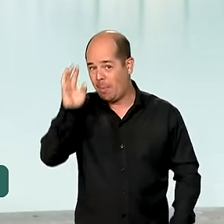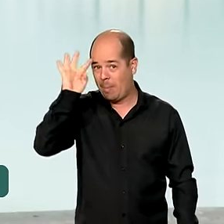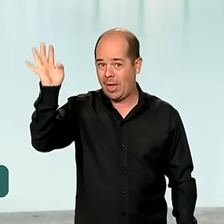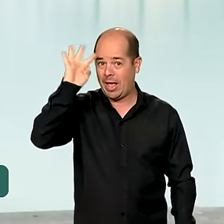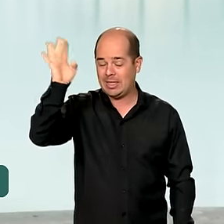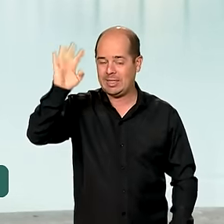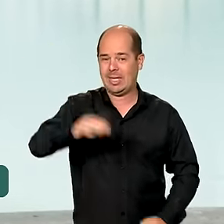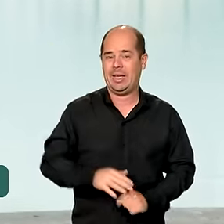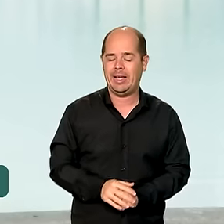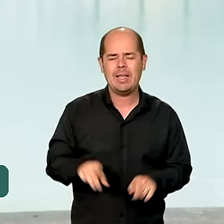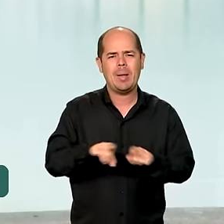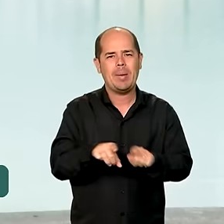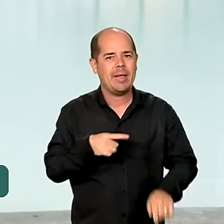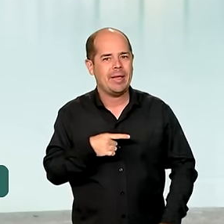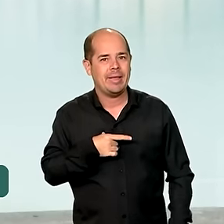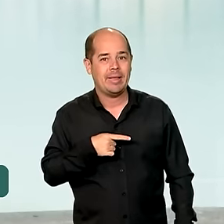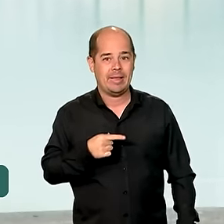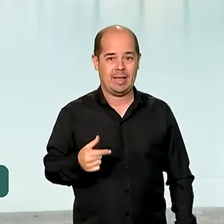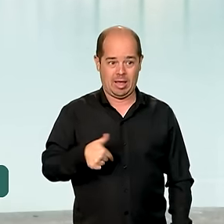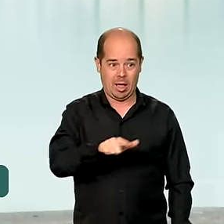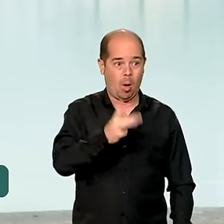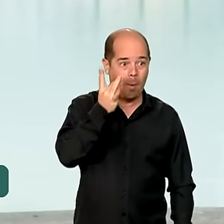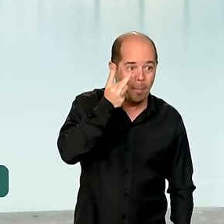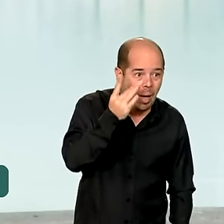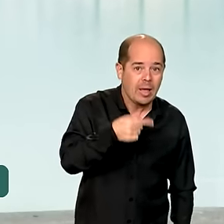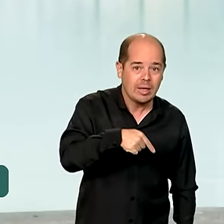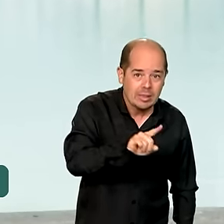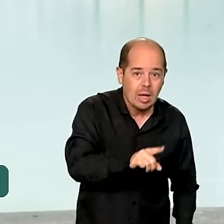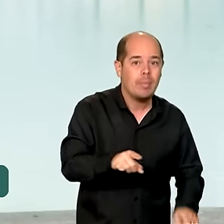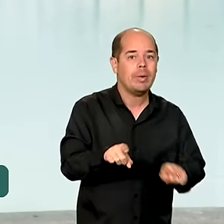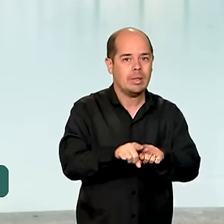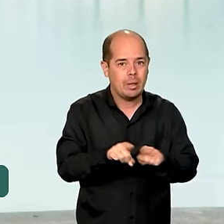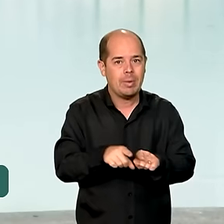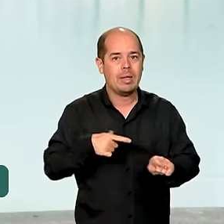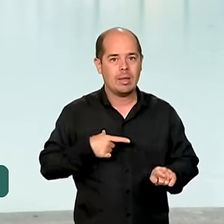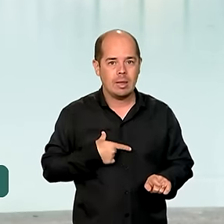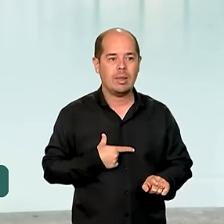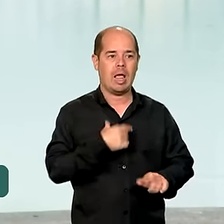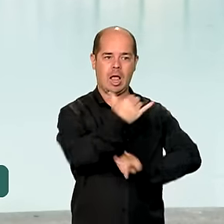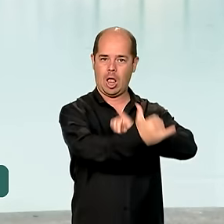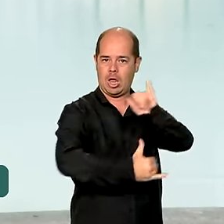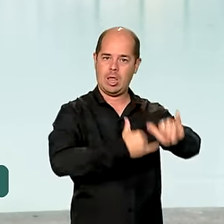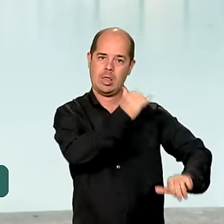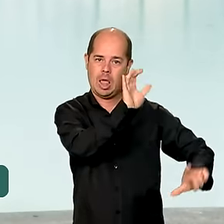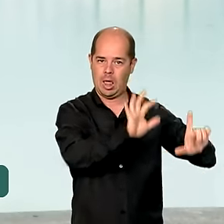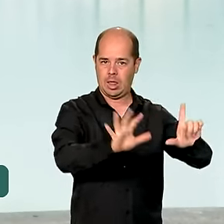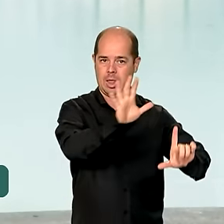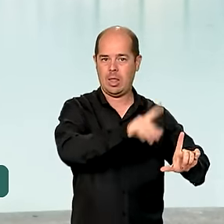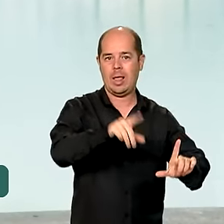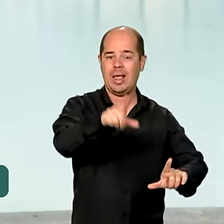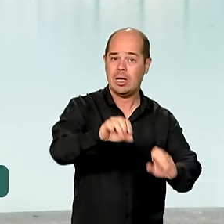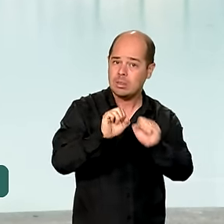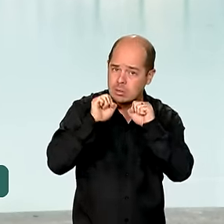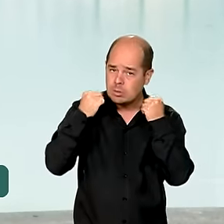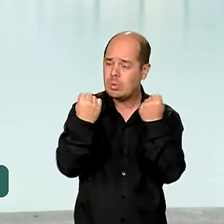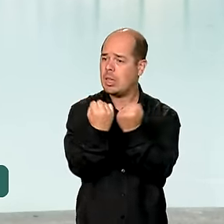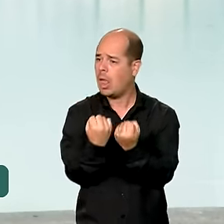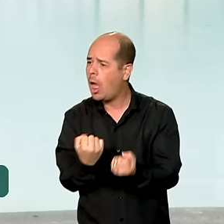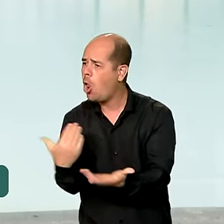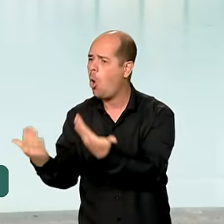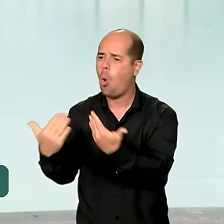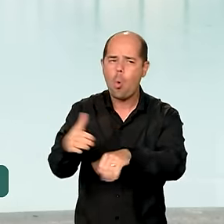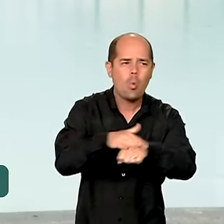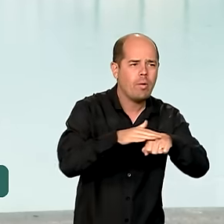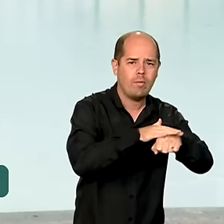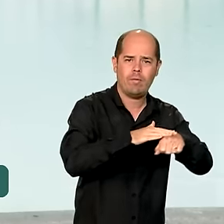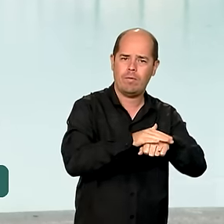presenciais, a Semana Nacional dos Museus tem atividades online também. São seminários, rodas de conversa, lançamentos,